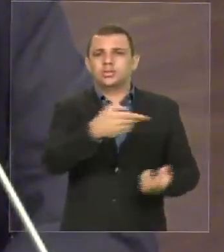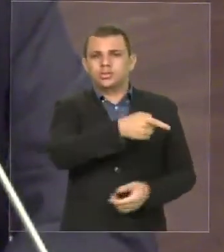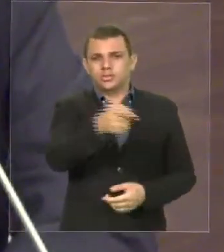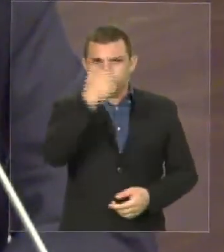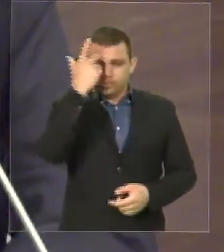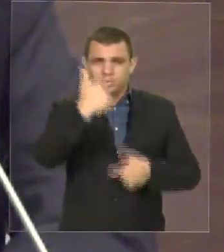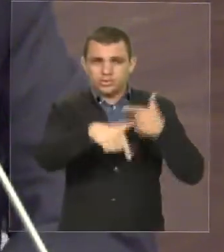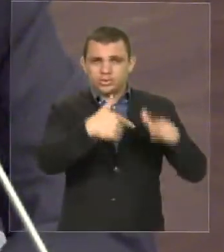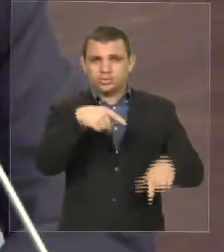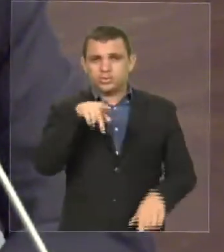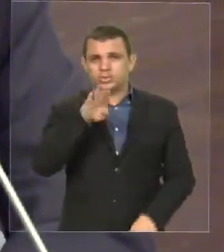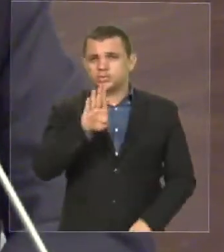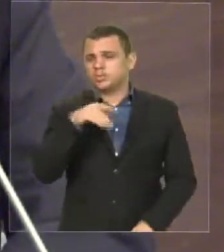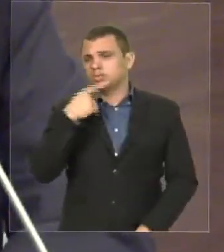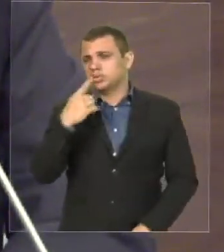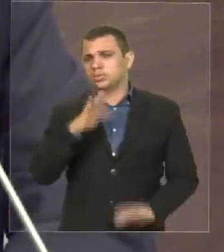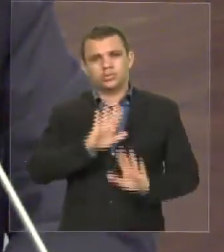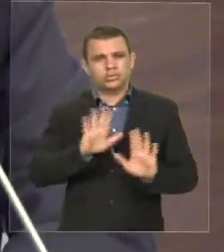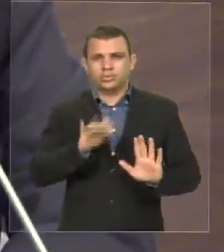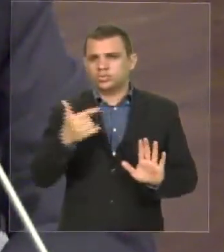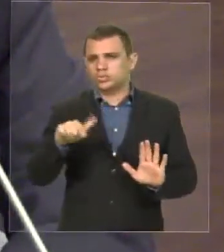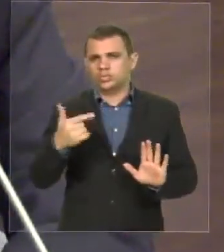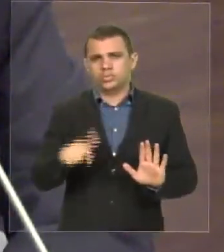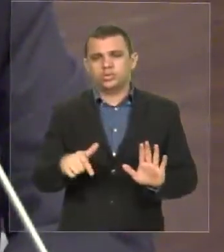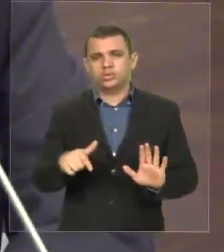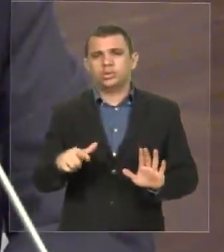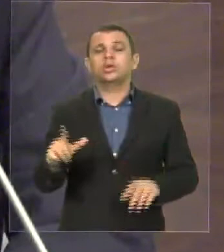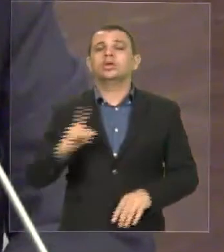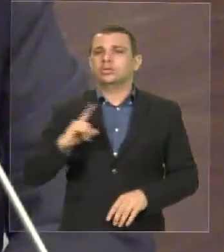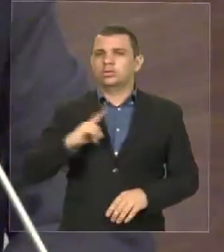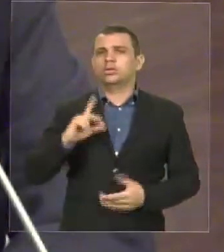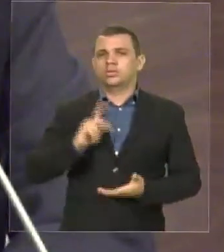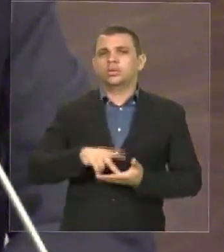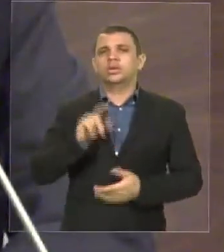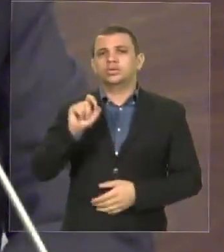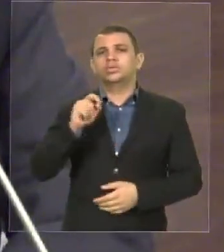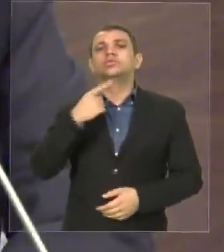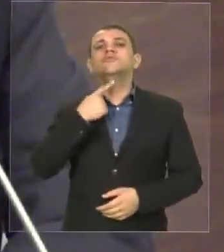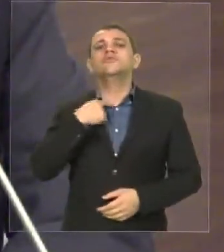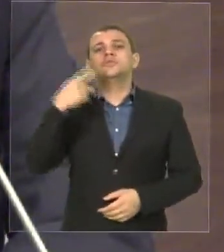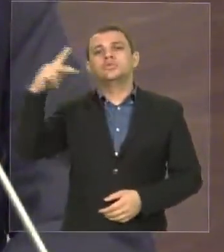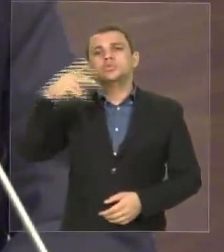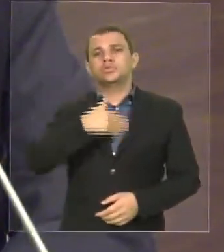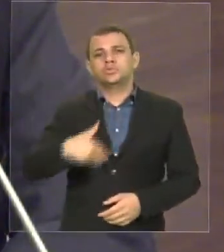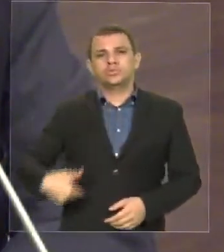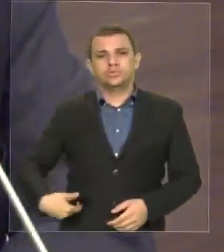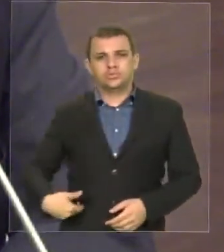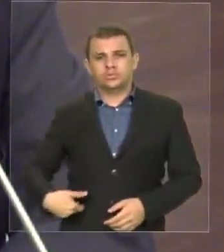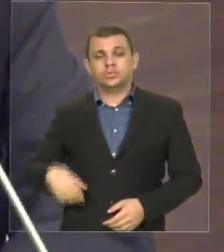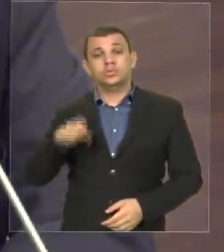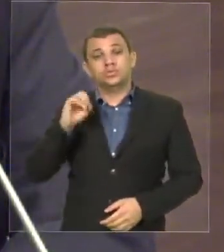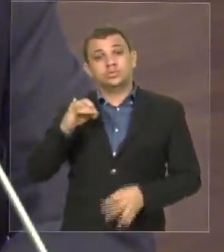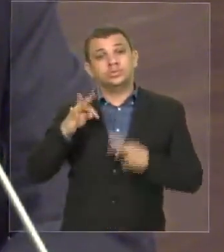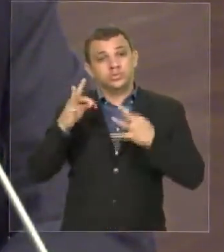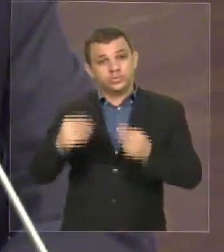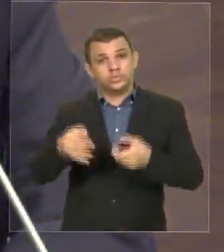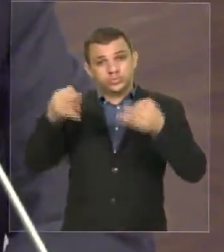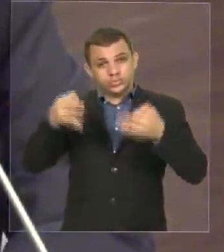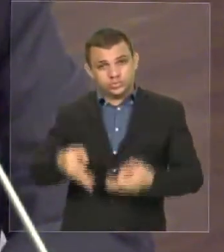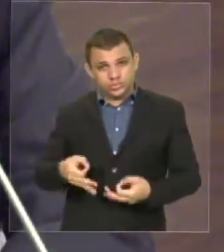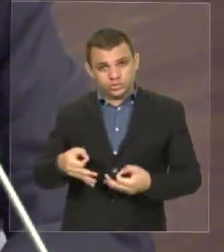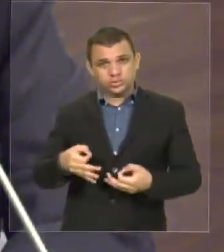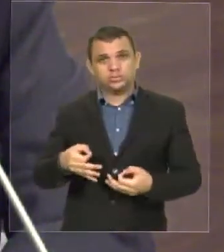públicos. Existe, sim, a intenção do governo, se tudo continuar como está,